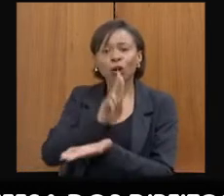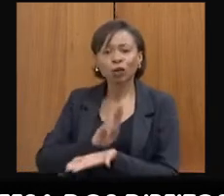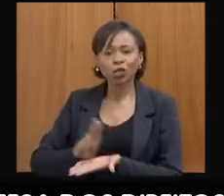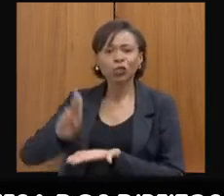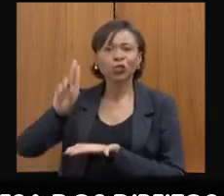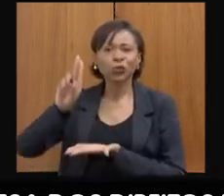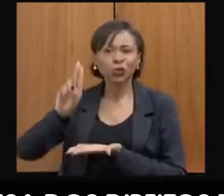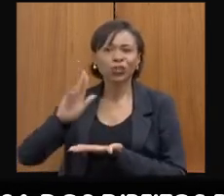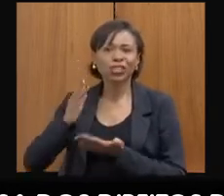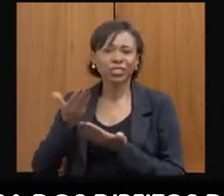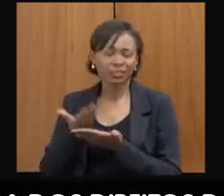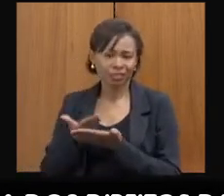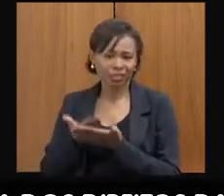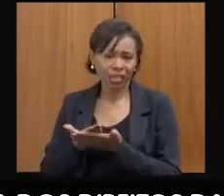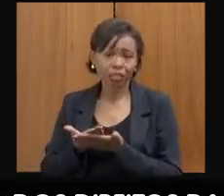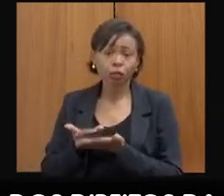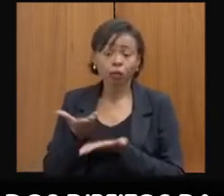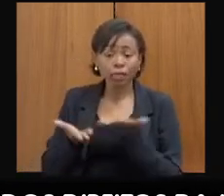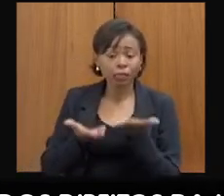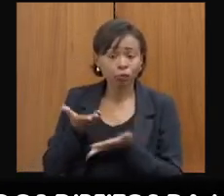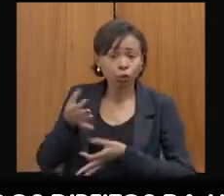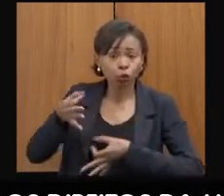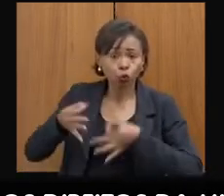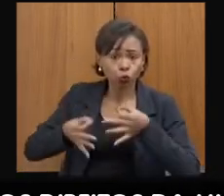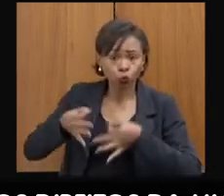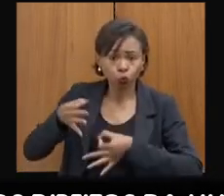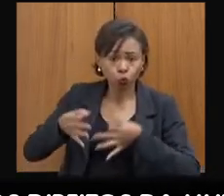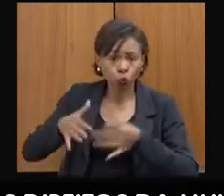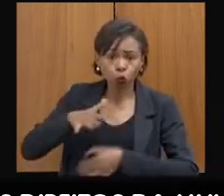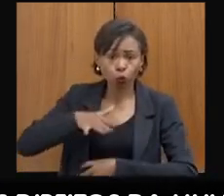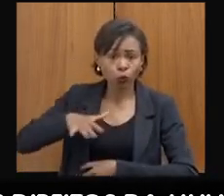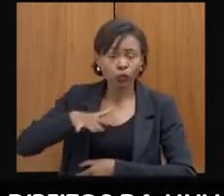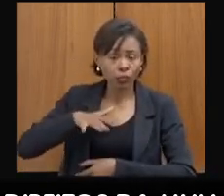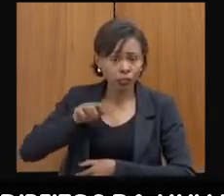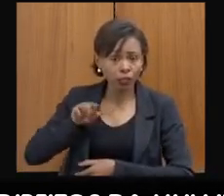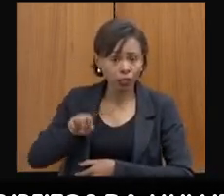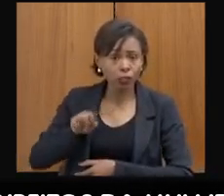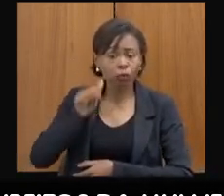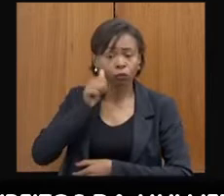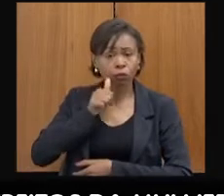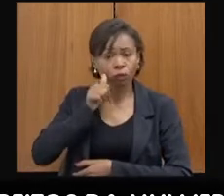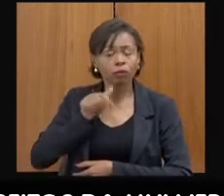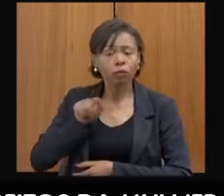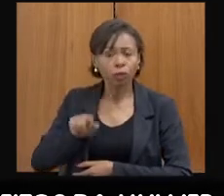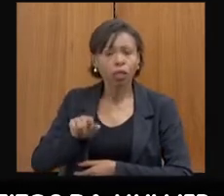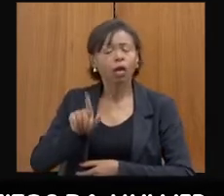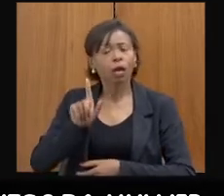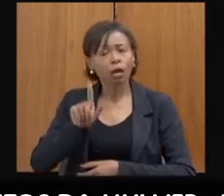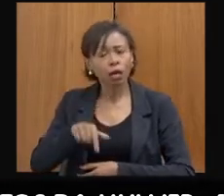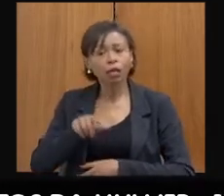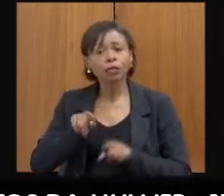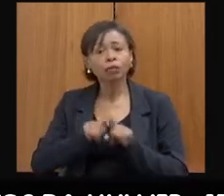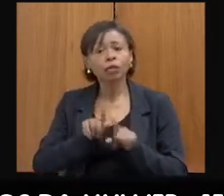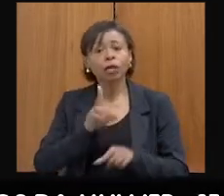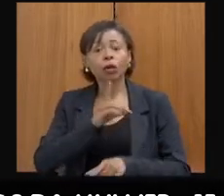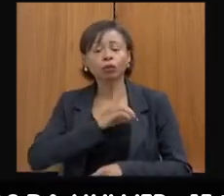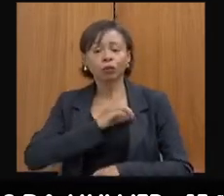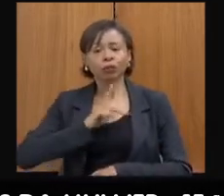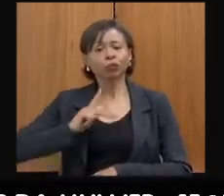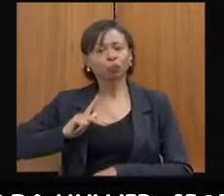nos atendimentos jurídicos, pois as mulheres precisam muito, e completa também o trabalho da defensoria pública.